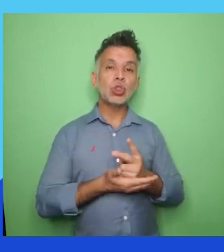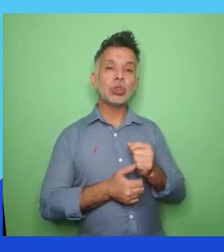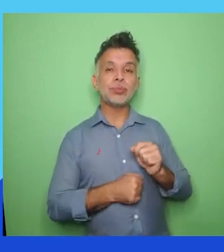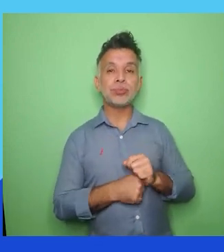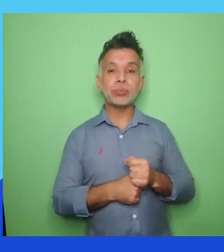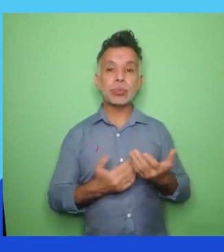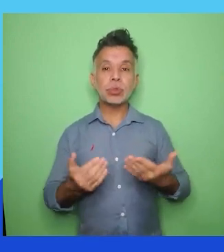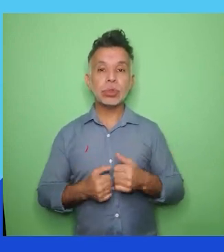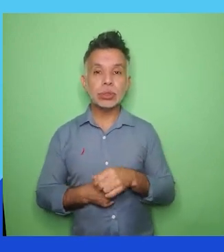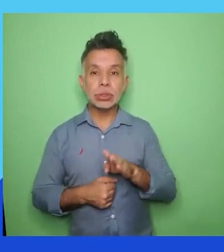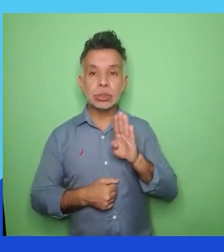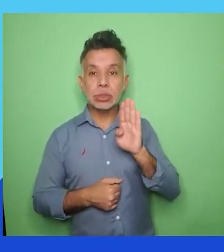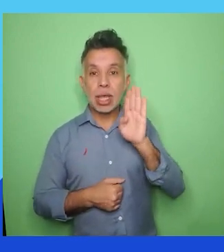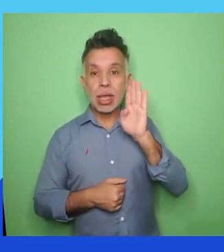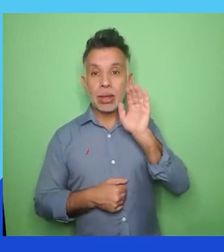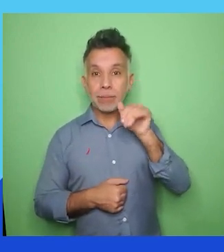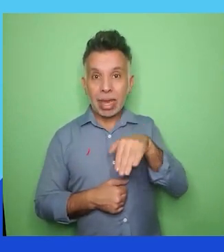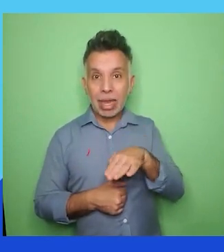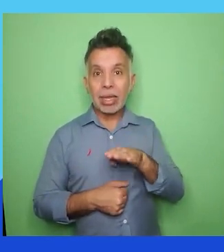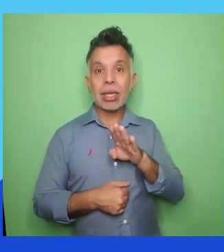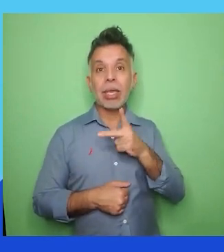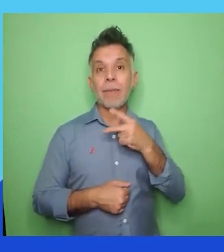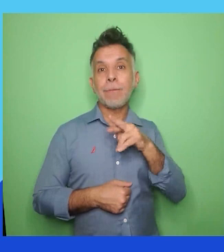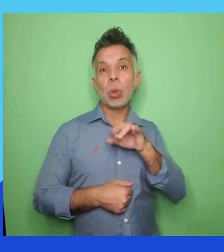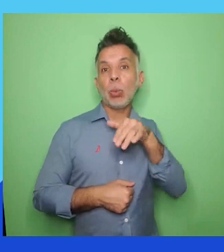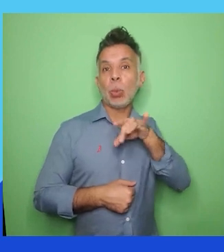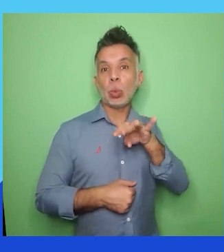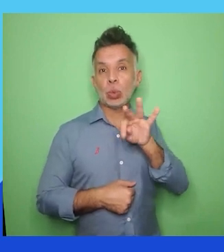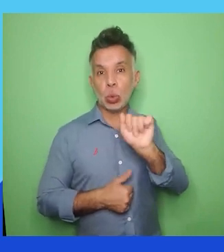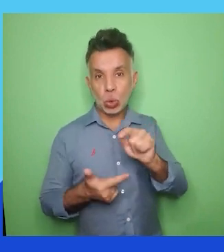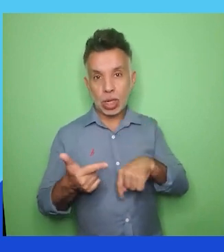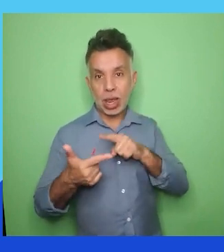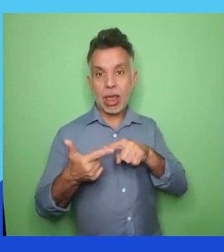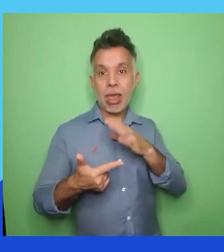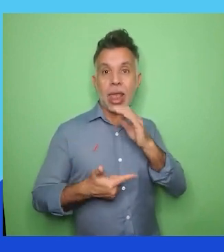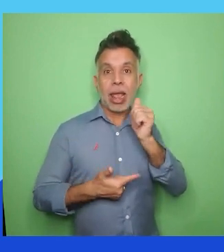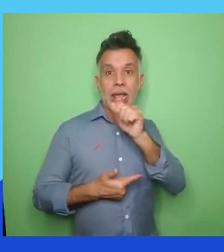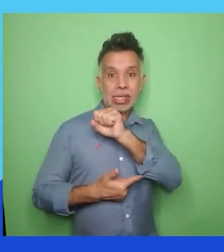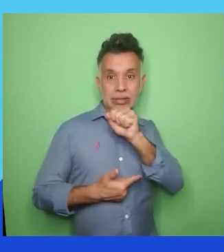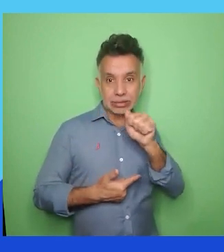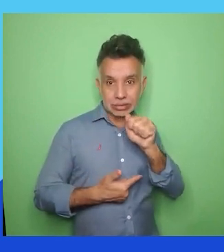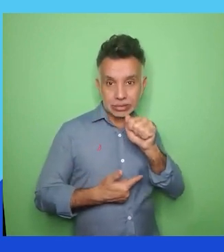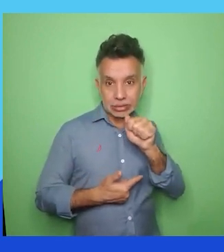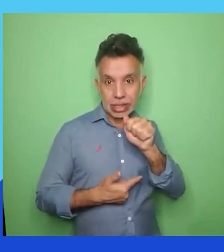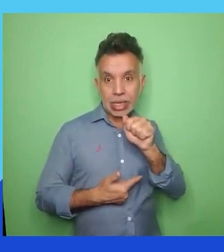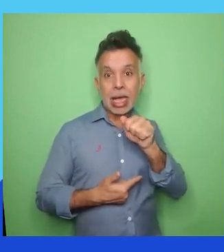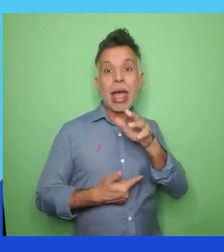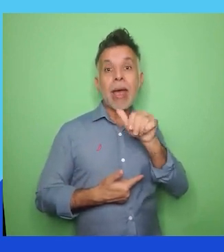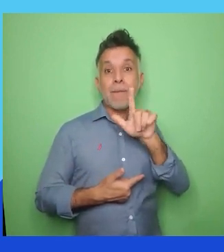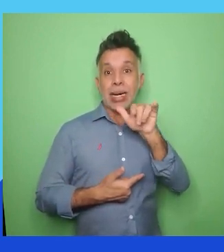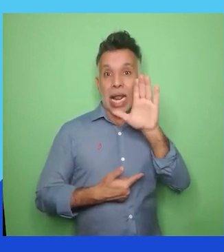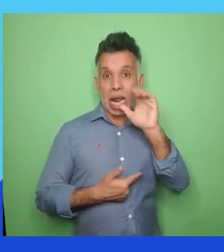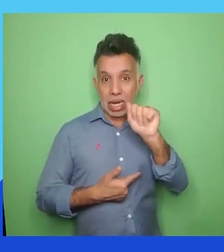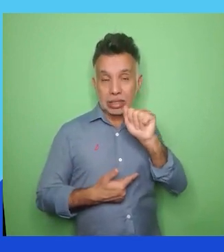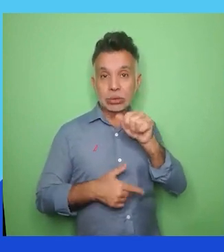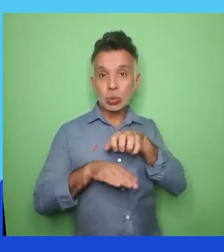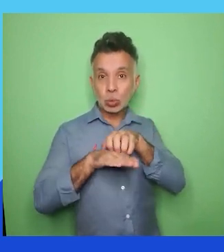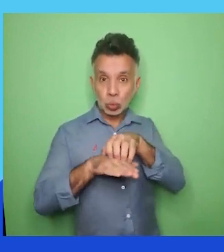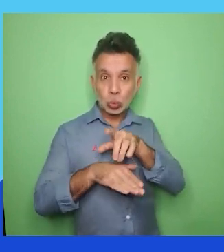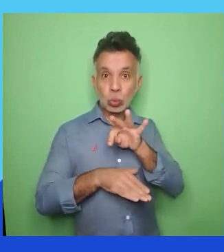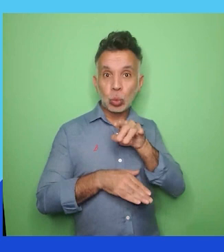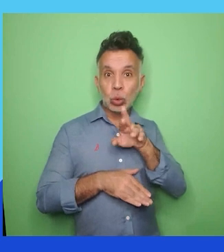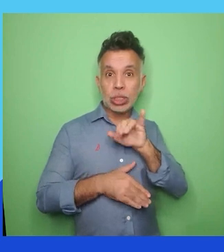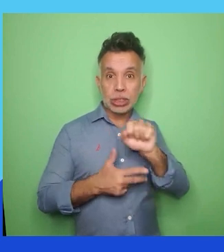Casa Blanca Turismo. Continuando, temos a Demarest, meus parabéns! A